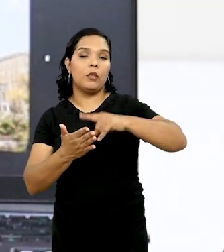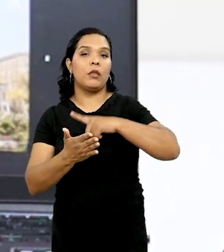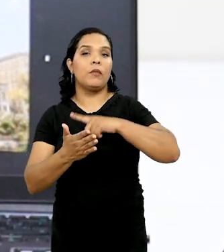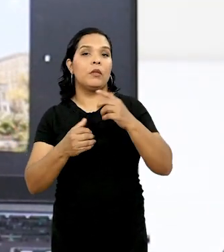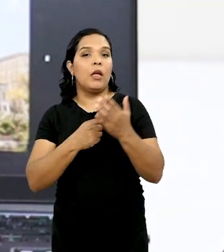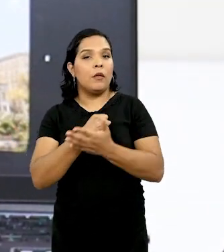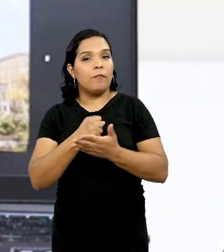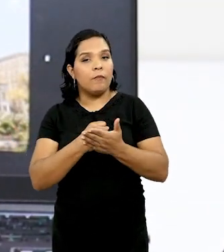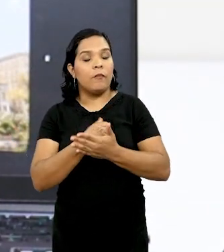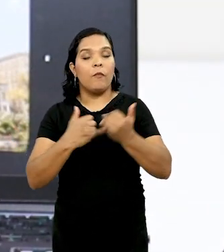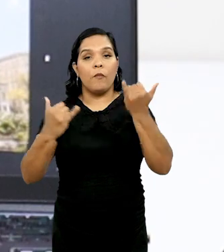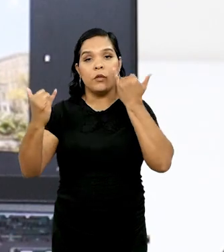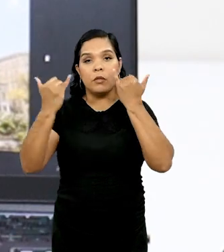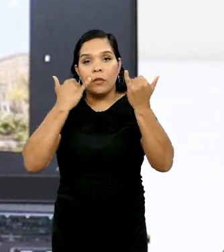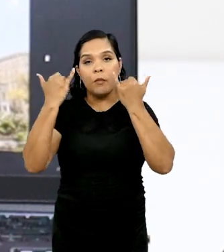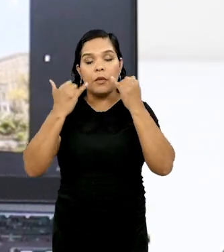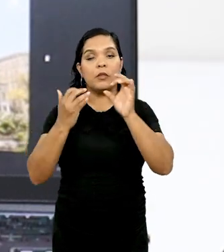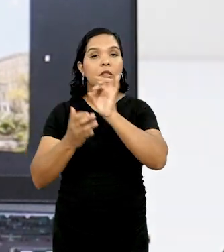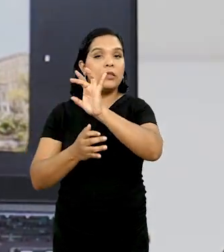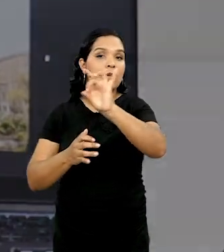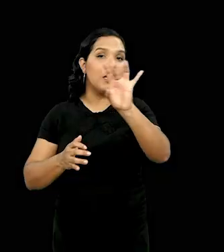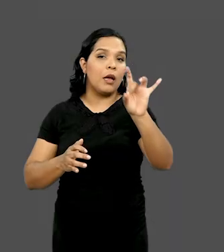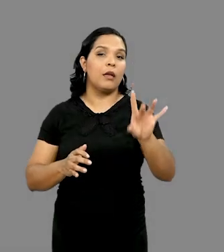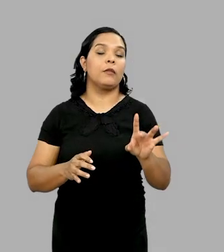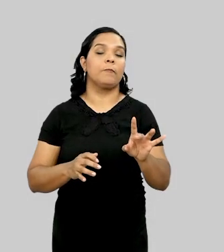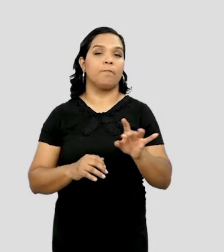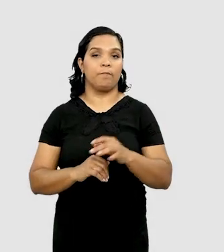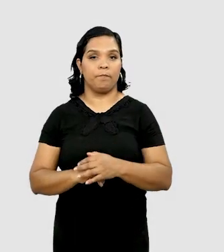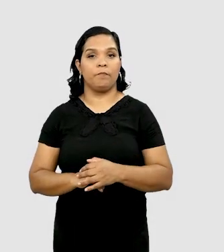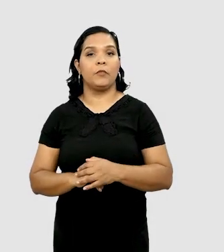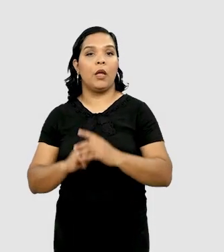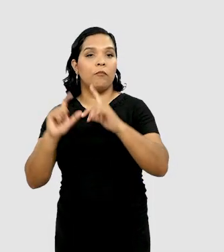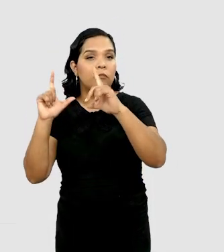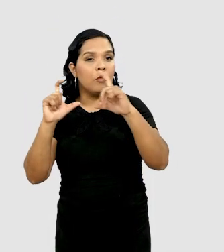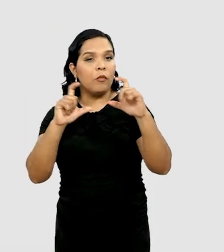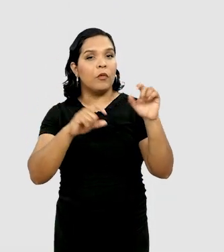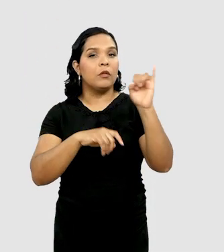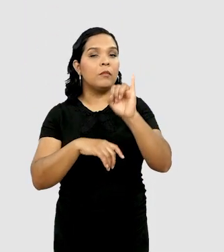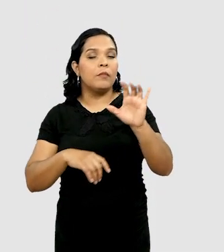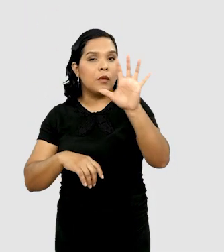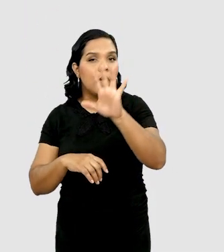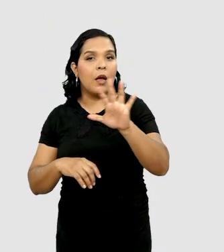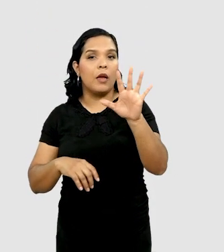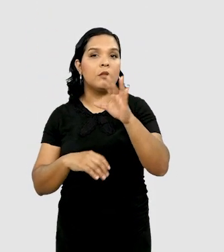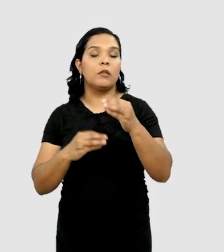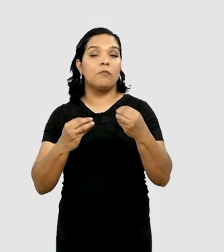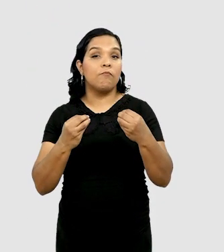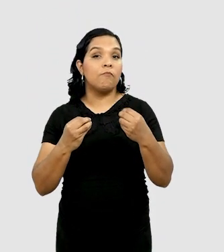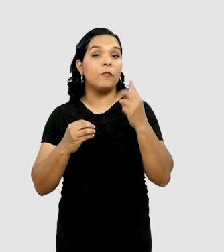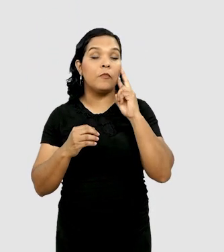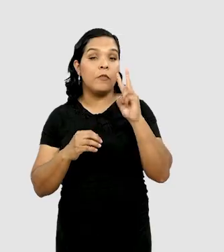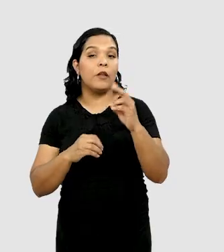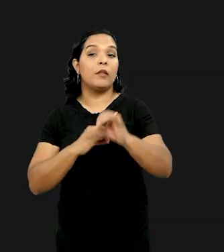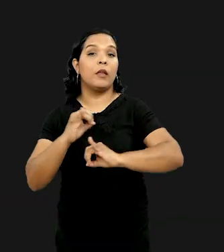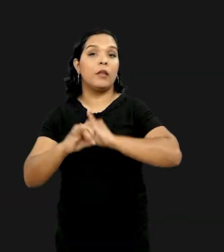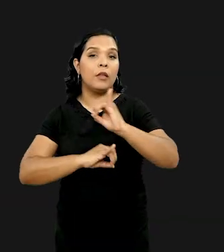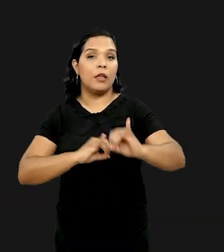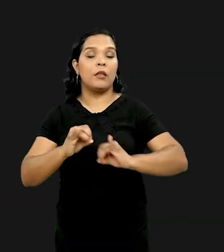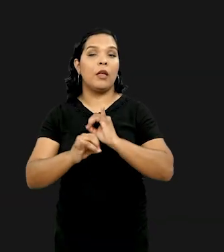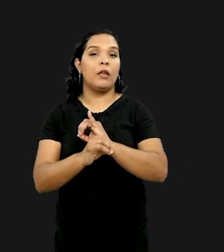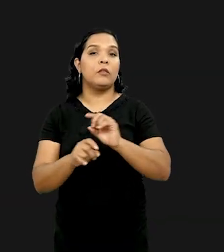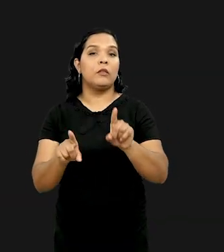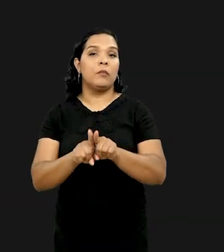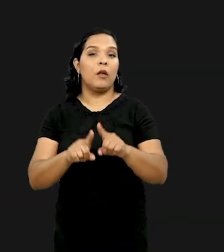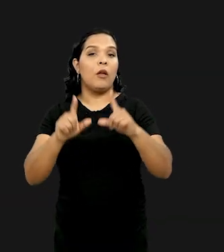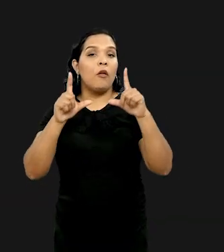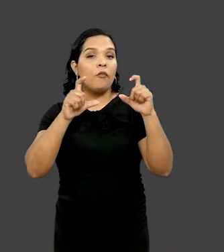essas informações básicas, mais gerais, sobre cada obra. No Guia, disponível gratuitamente na internet, é possível encontrar, além